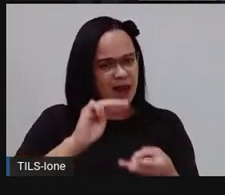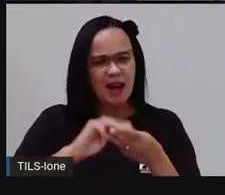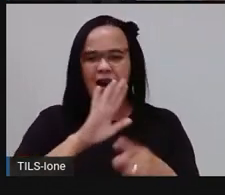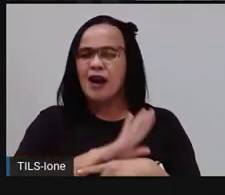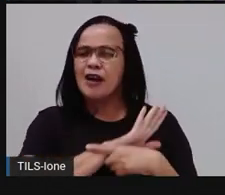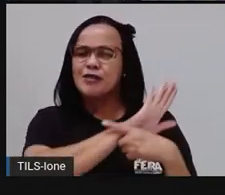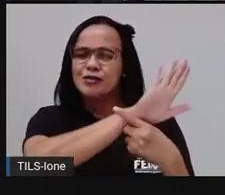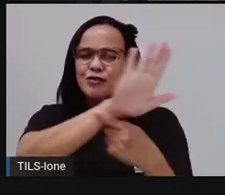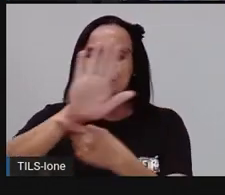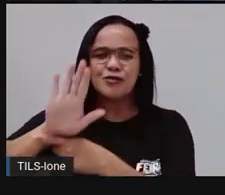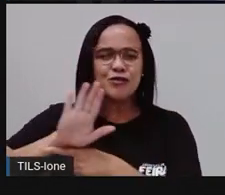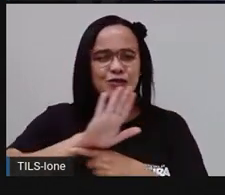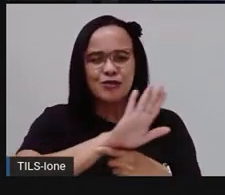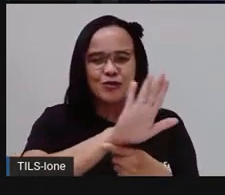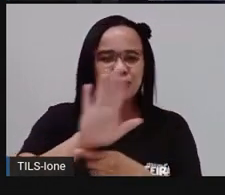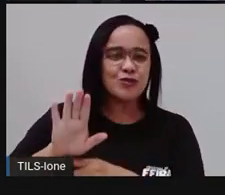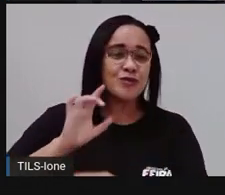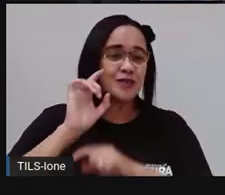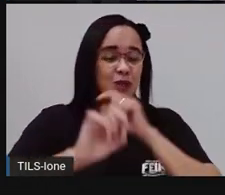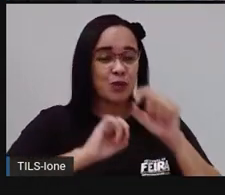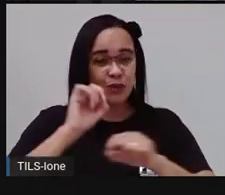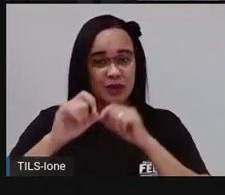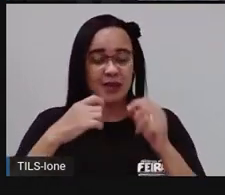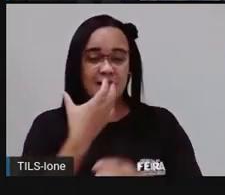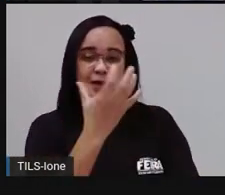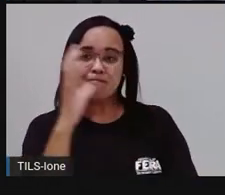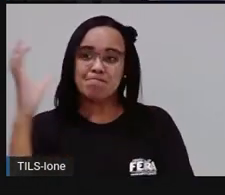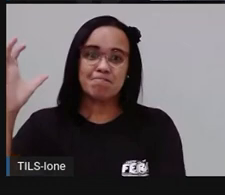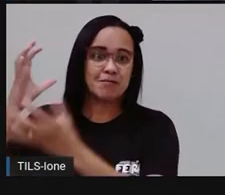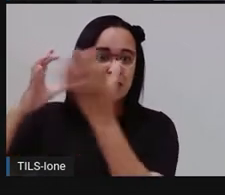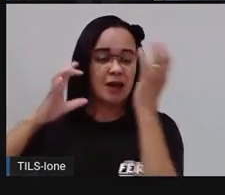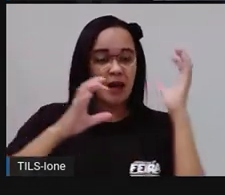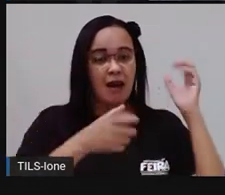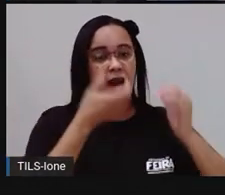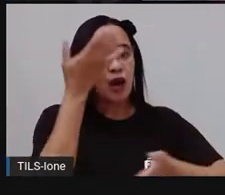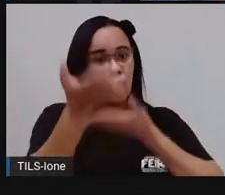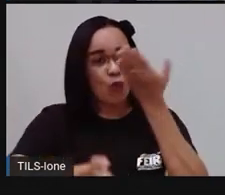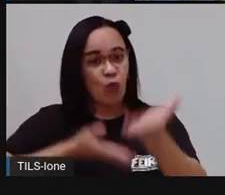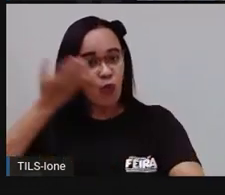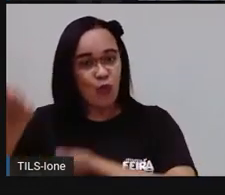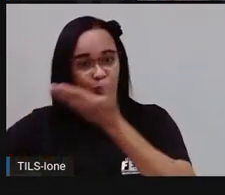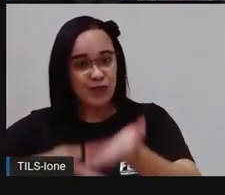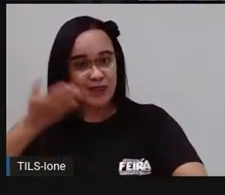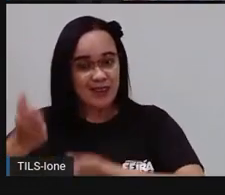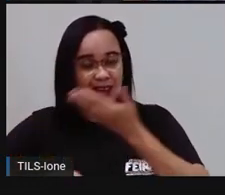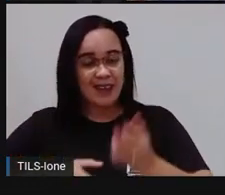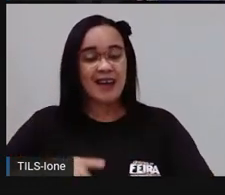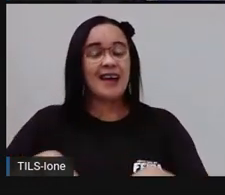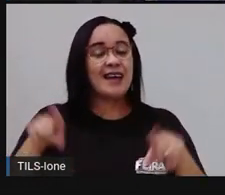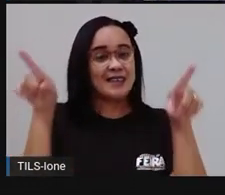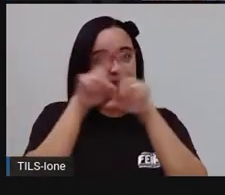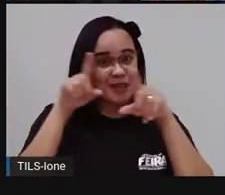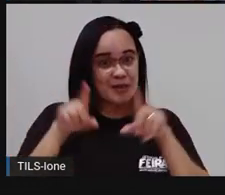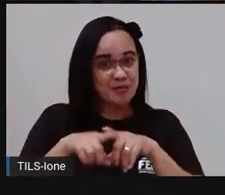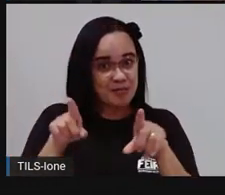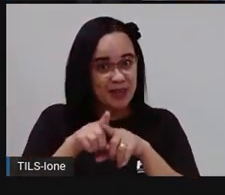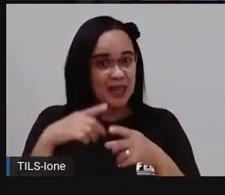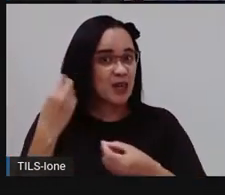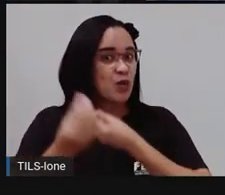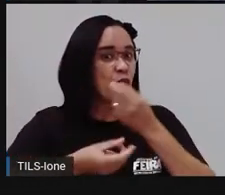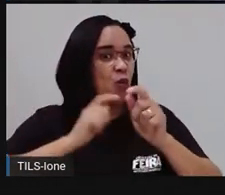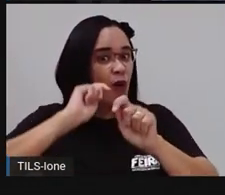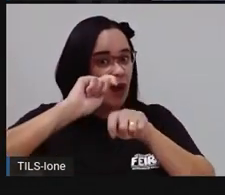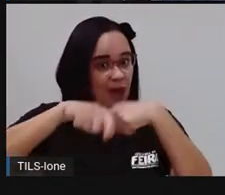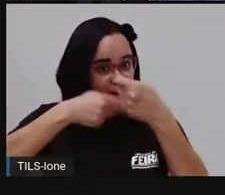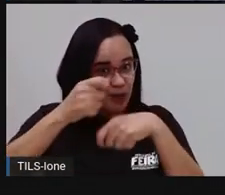a preservar a natureza, né? A economizar lá no nosso bolso. A gente vai ver daqui a pouco como é que vocês podem